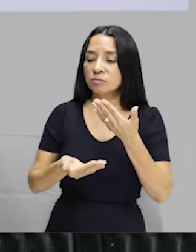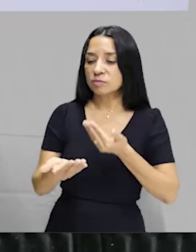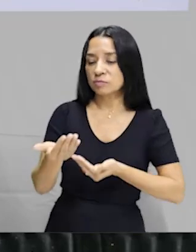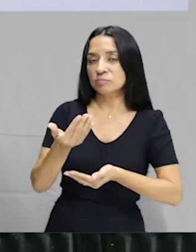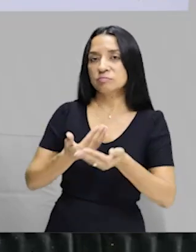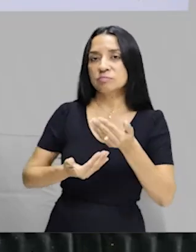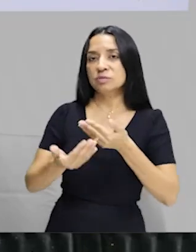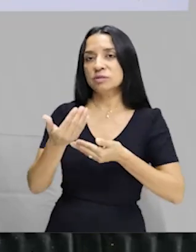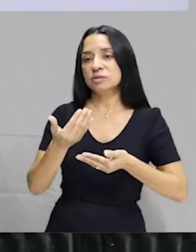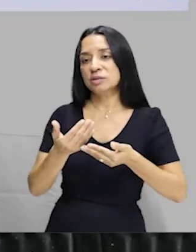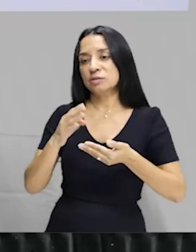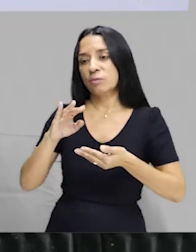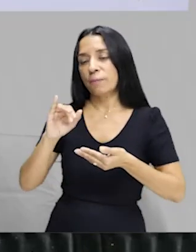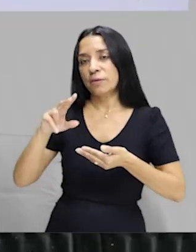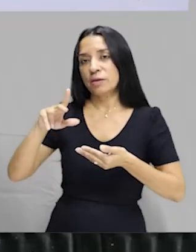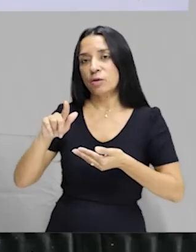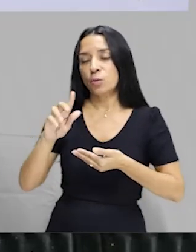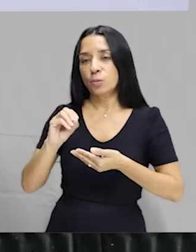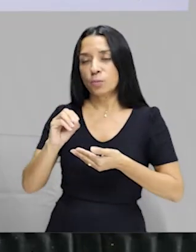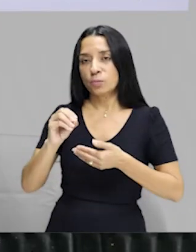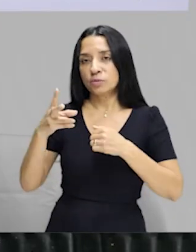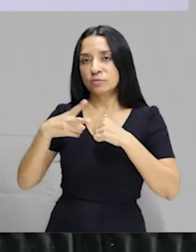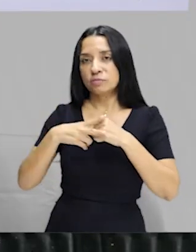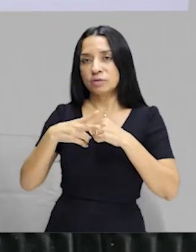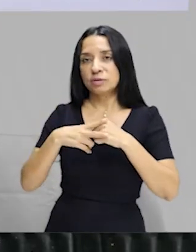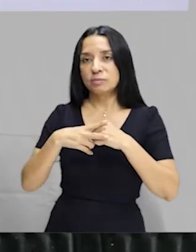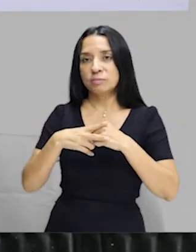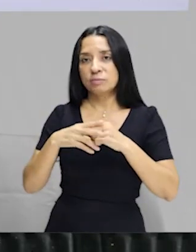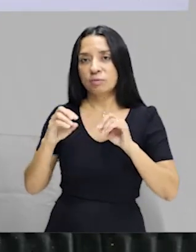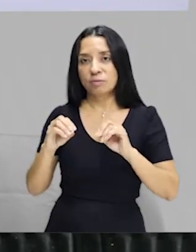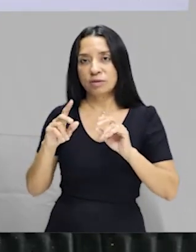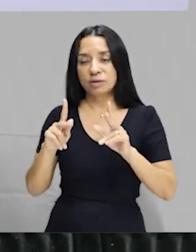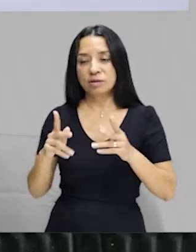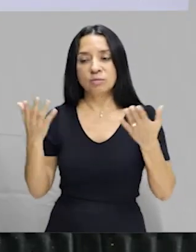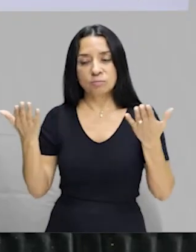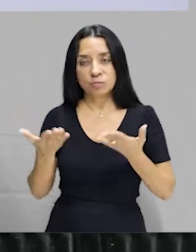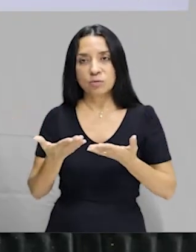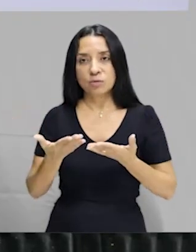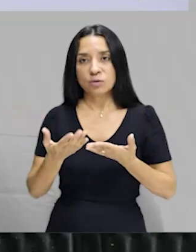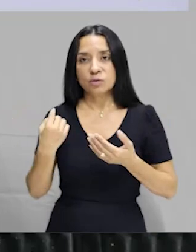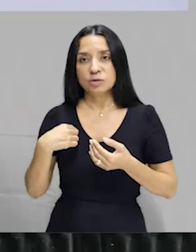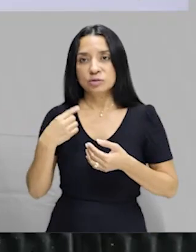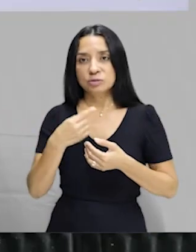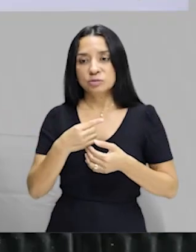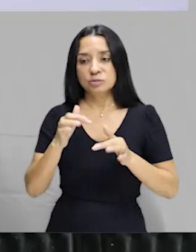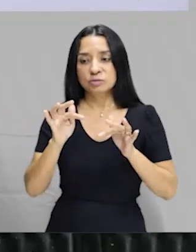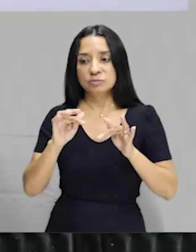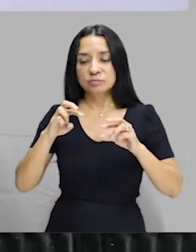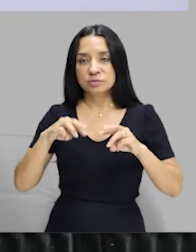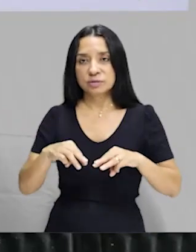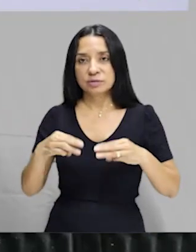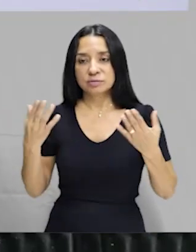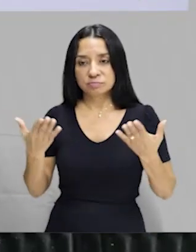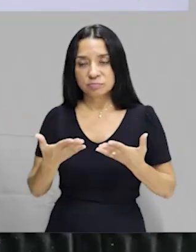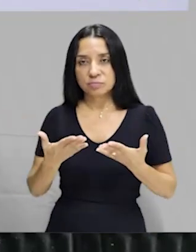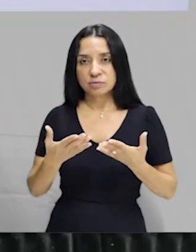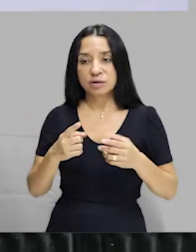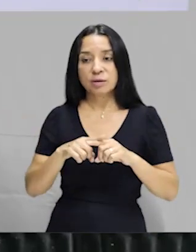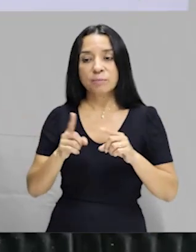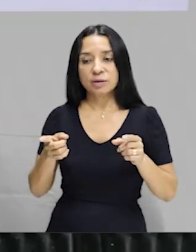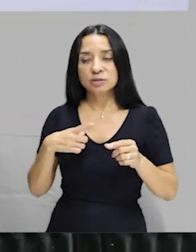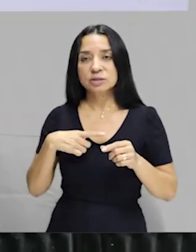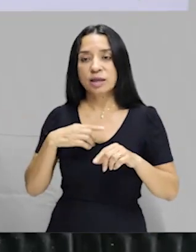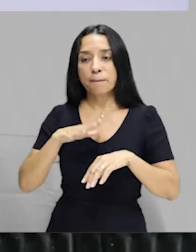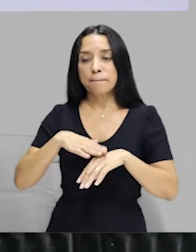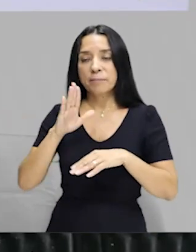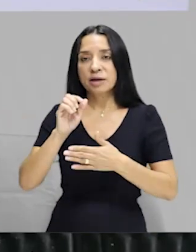bingo de verbo, tá certo? Então, hoje nós vamos ficar por aqui. Mas tem mais exercício lá na